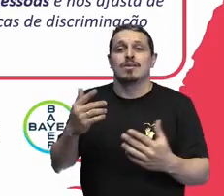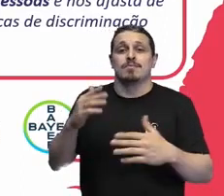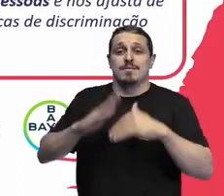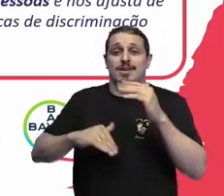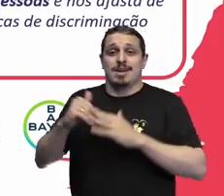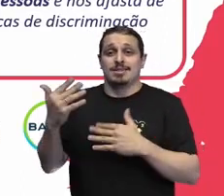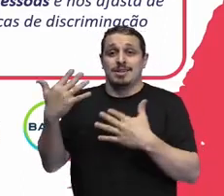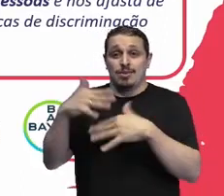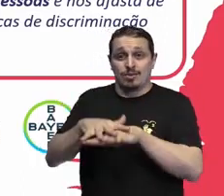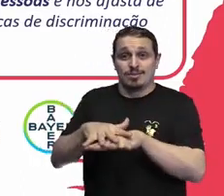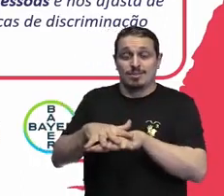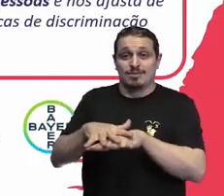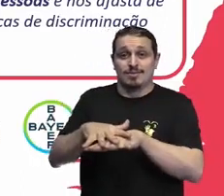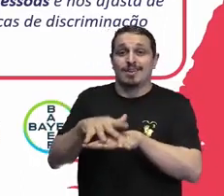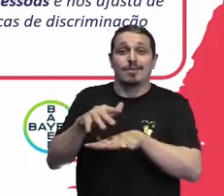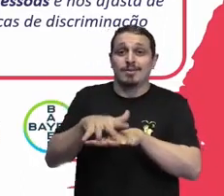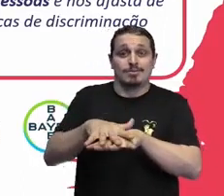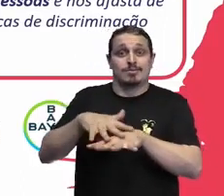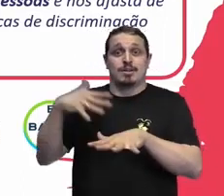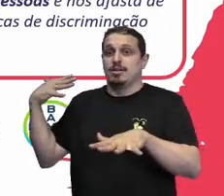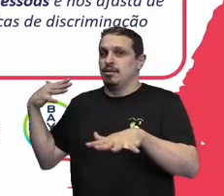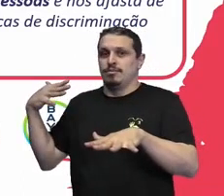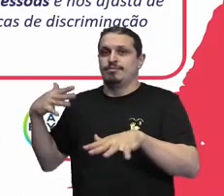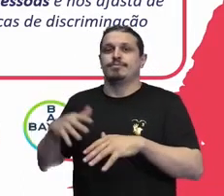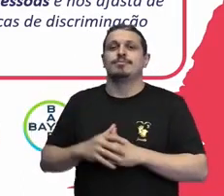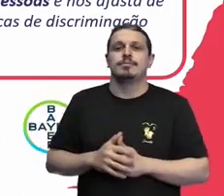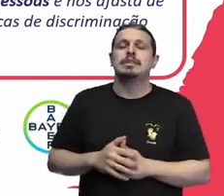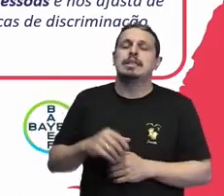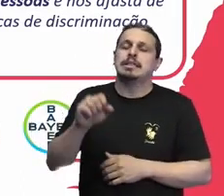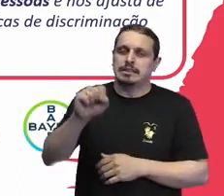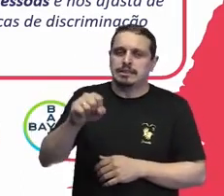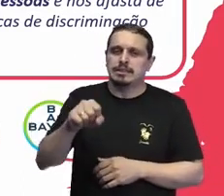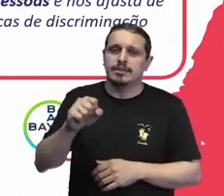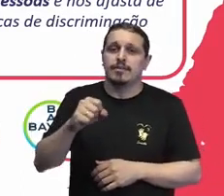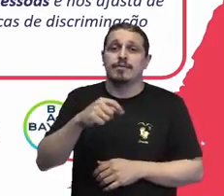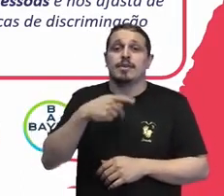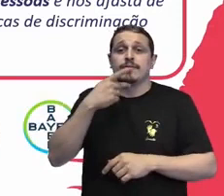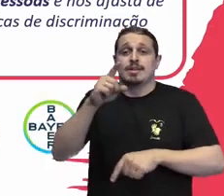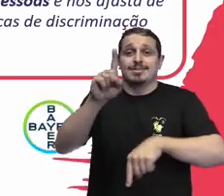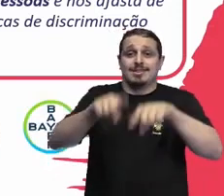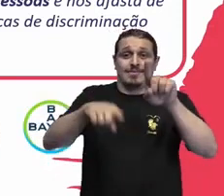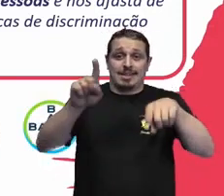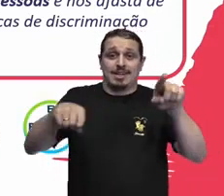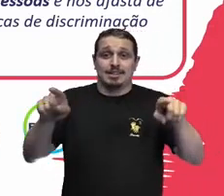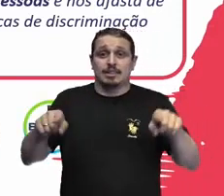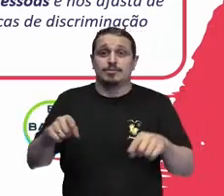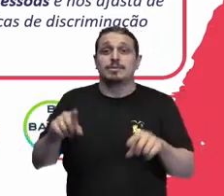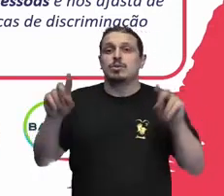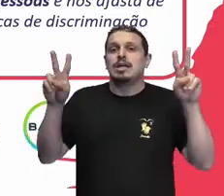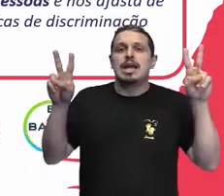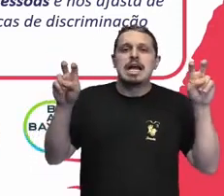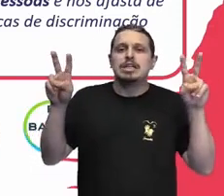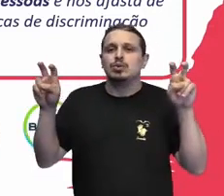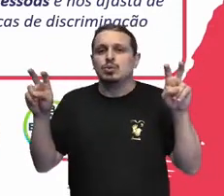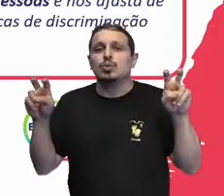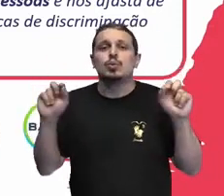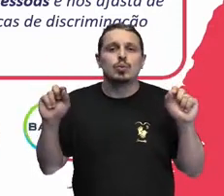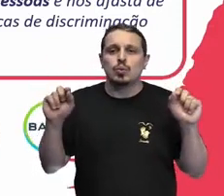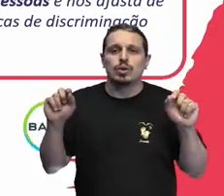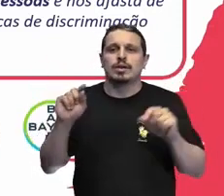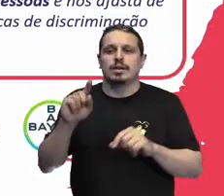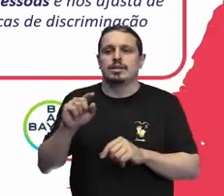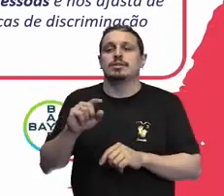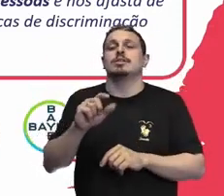você a diversidade ela é um tema que a gente tem visto cada vez mais falar dentro de práticas de ESG dentro das